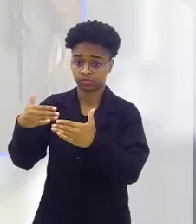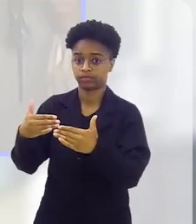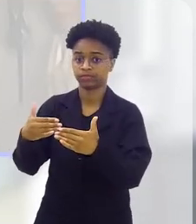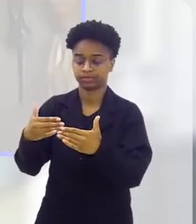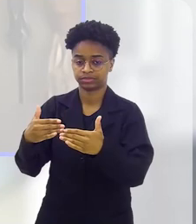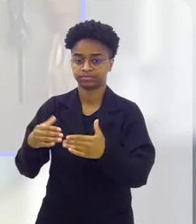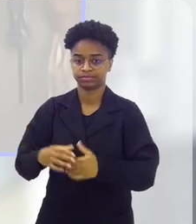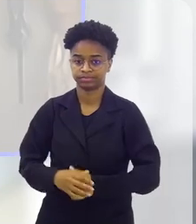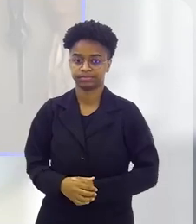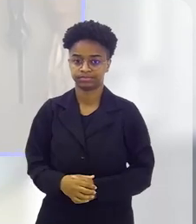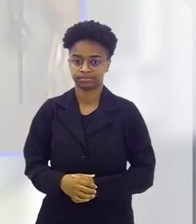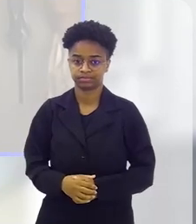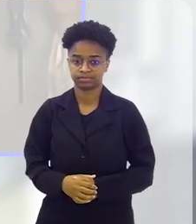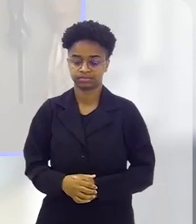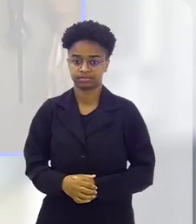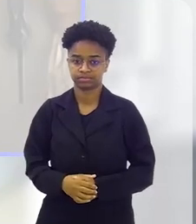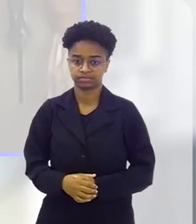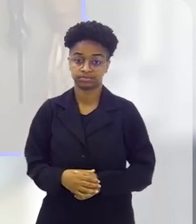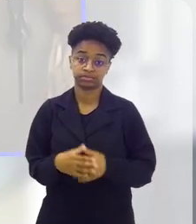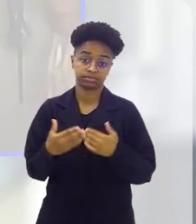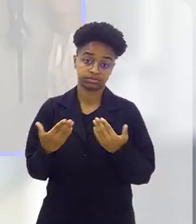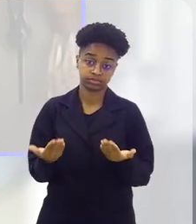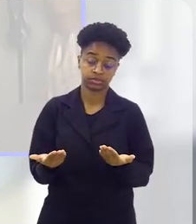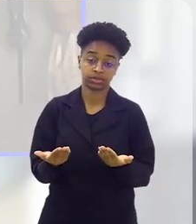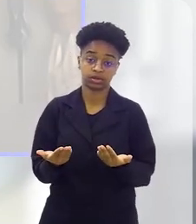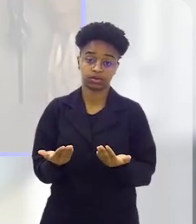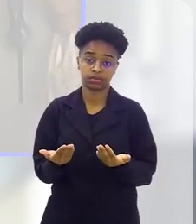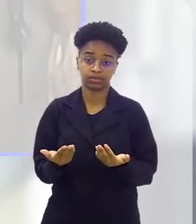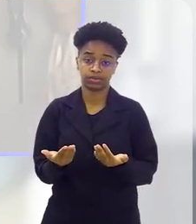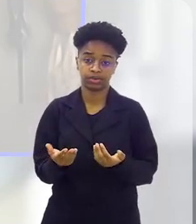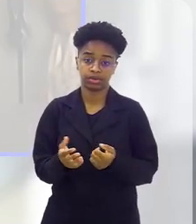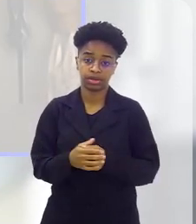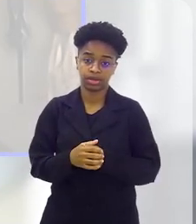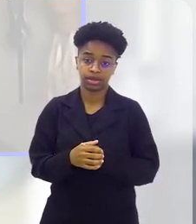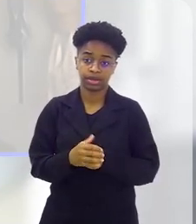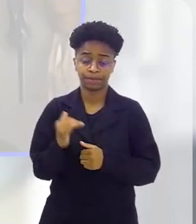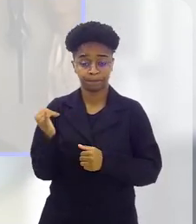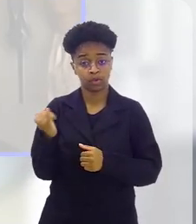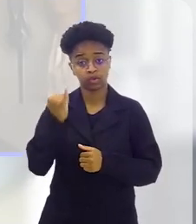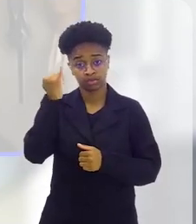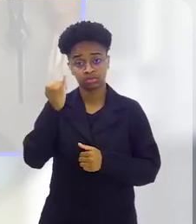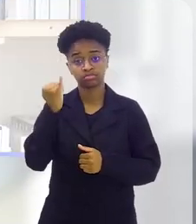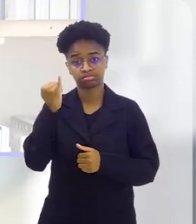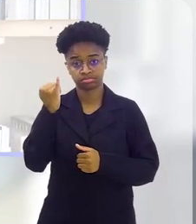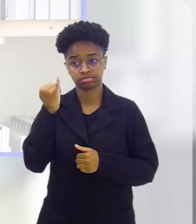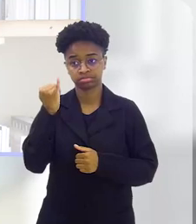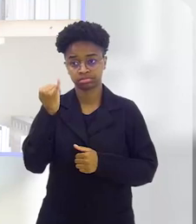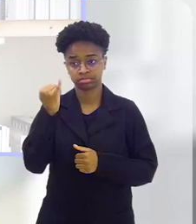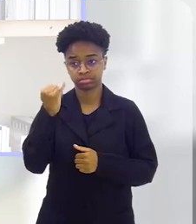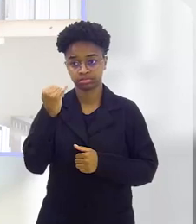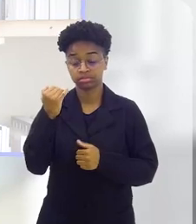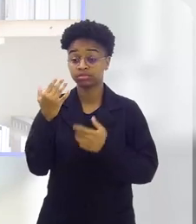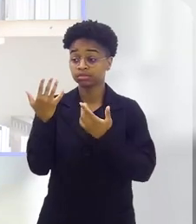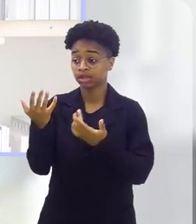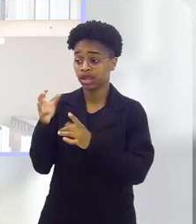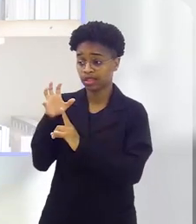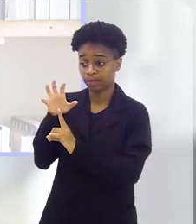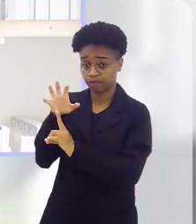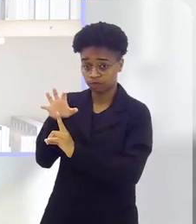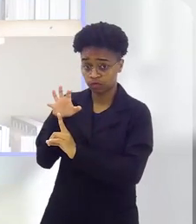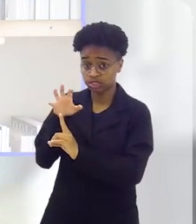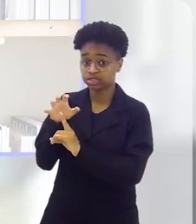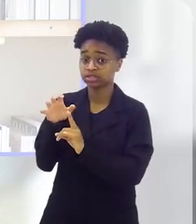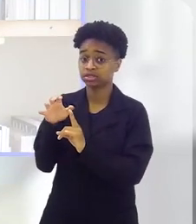desenvolvimento dessa criança, né? E aí, assim, é importante até... E aí impacta,